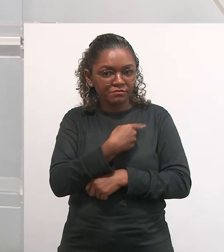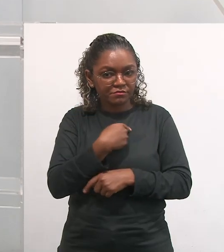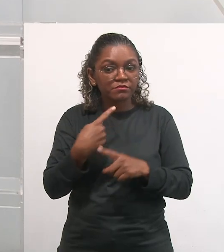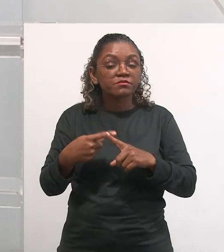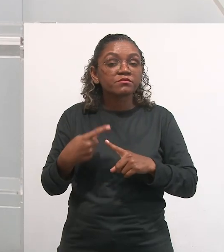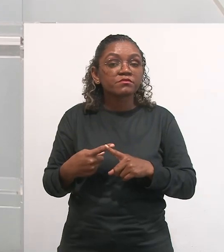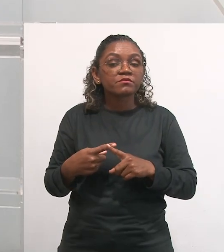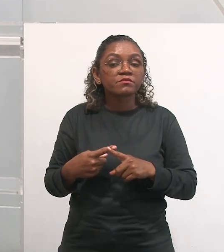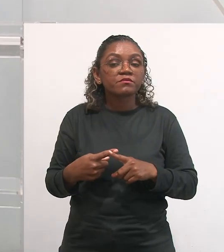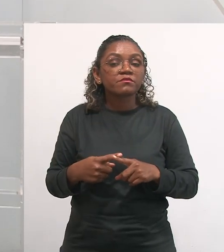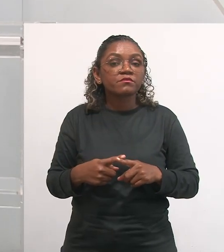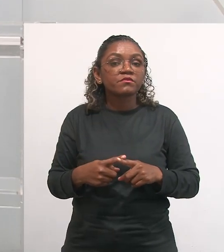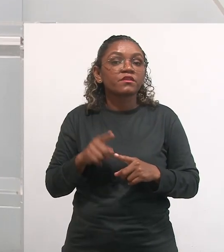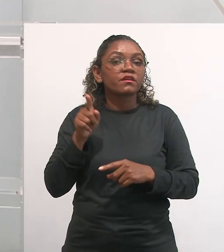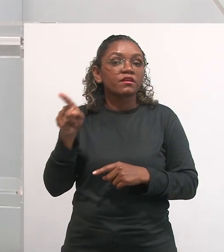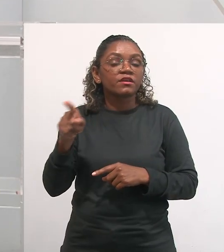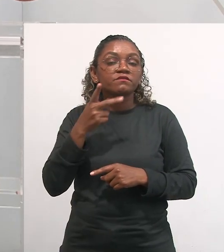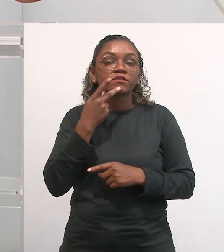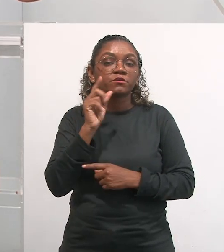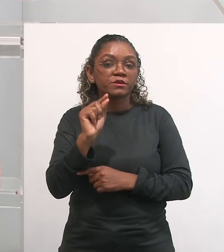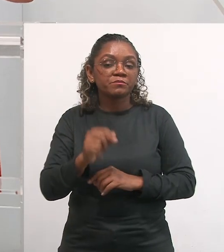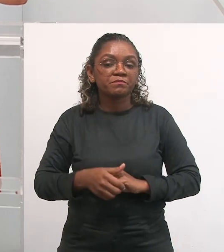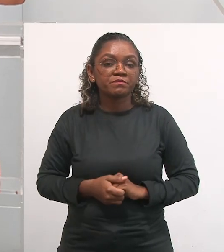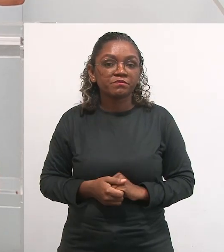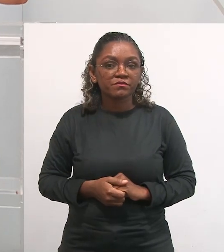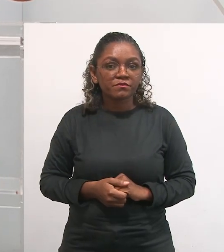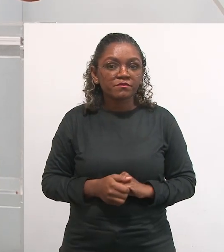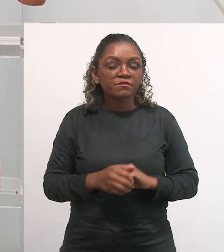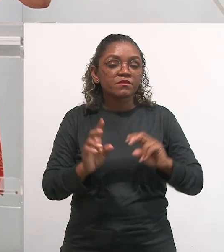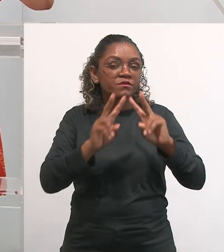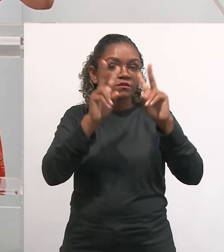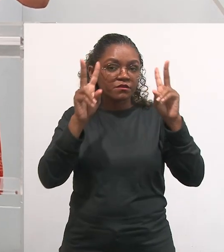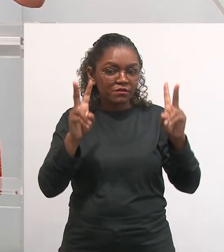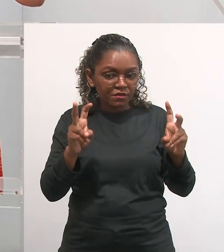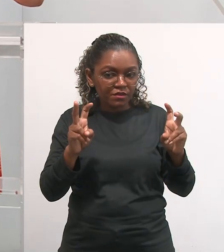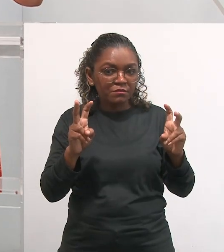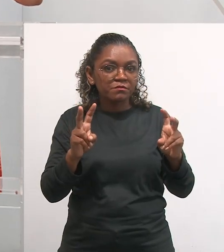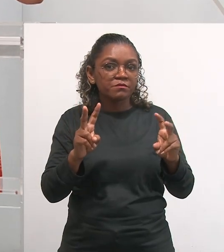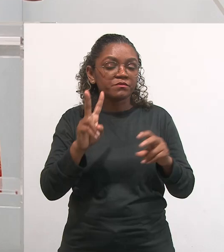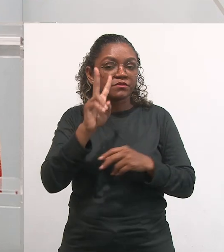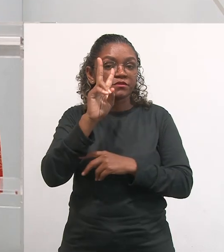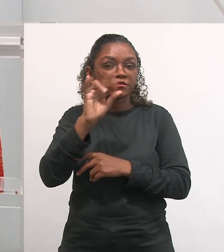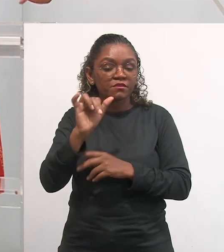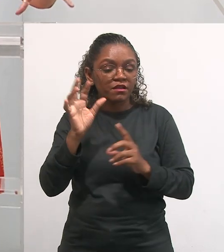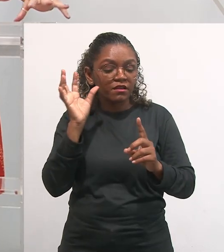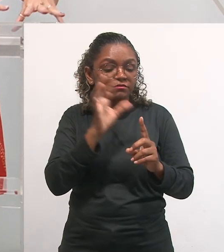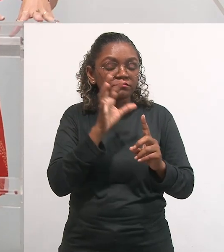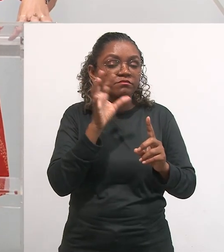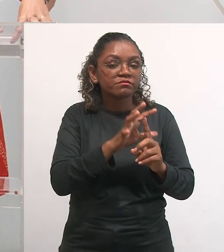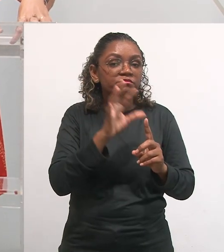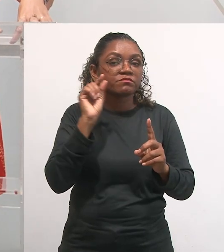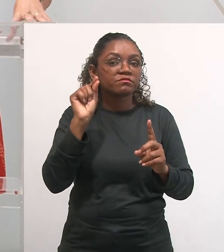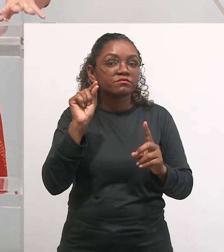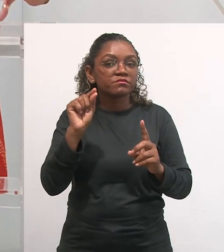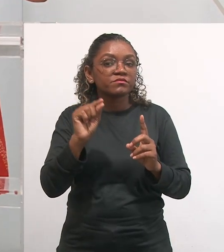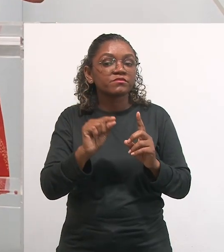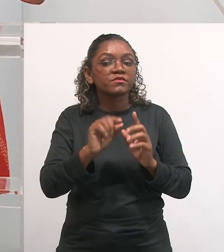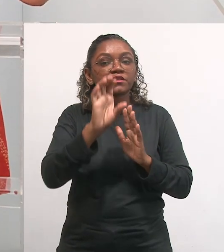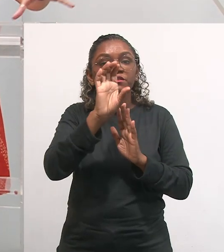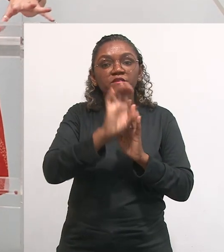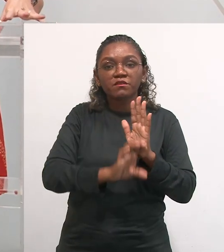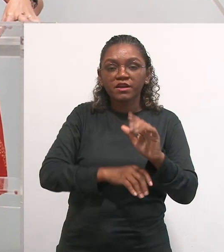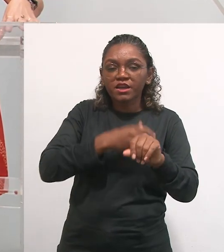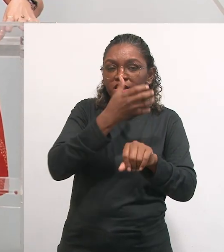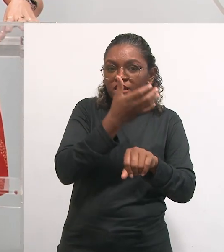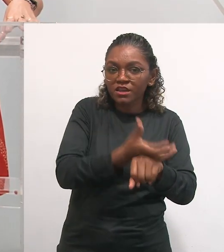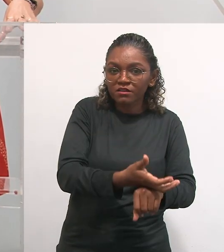pena a gente analisar, porque ele diz que essa ideologia vai influenciar desde os currículos, desde